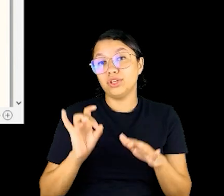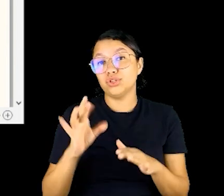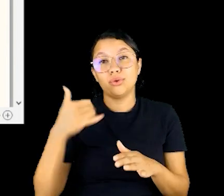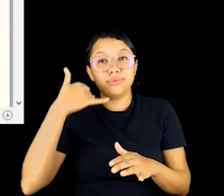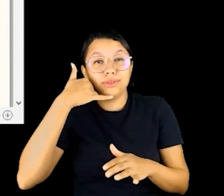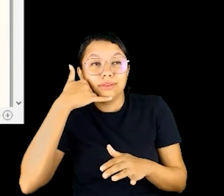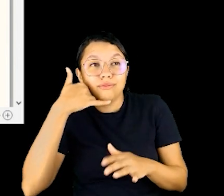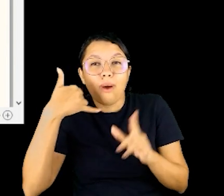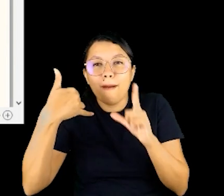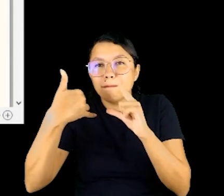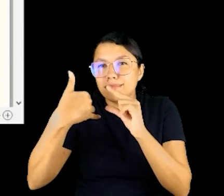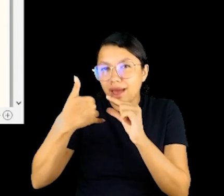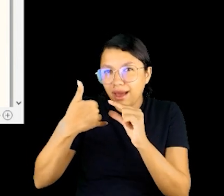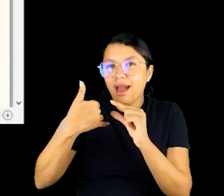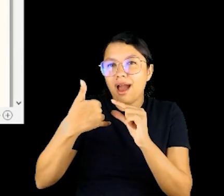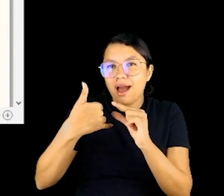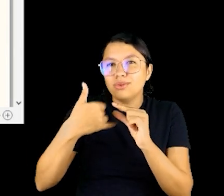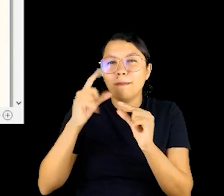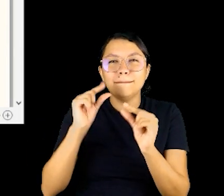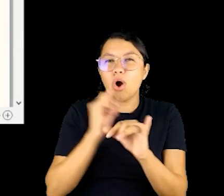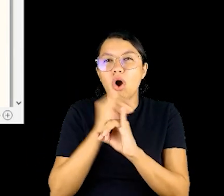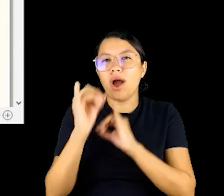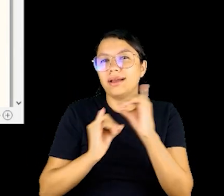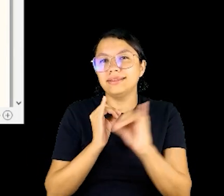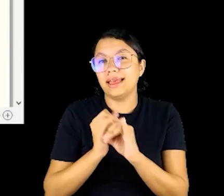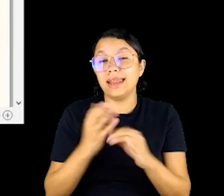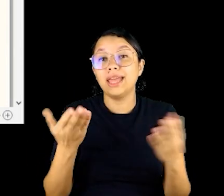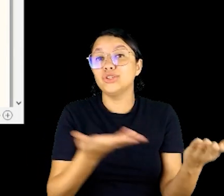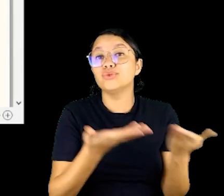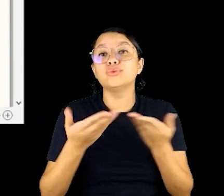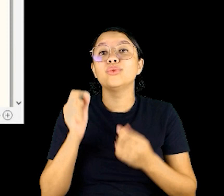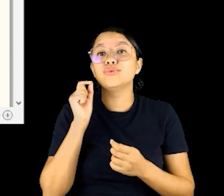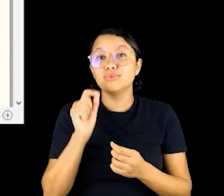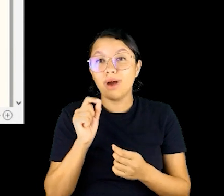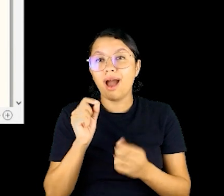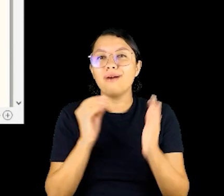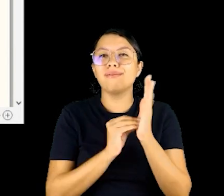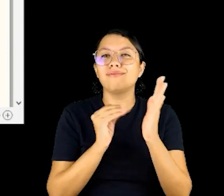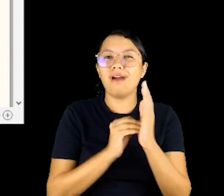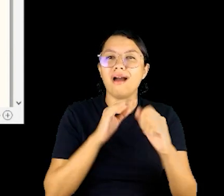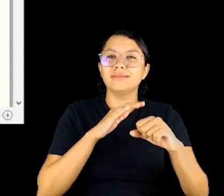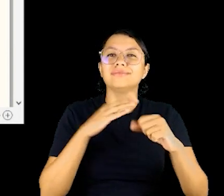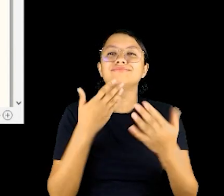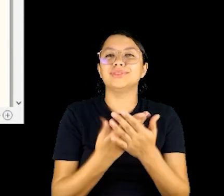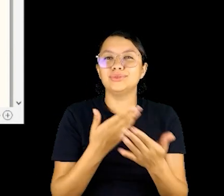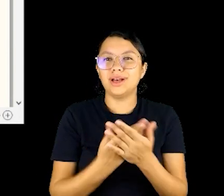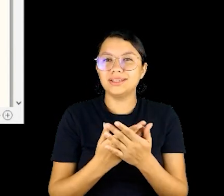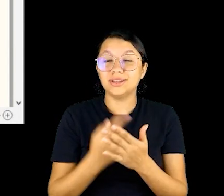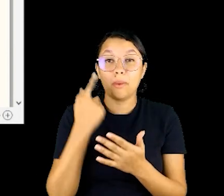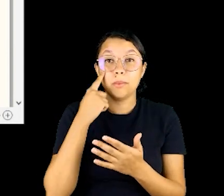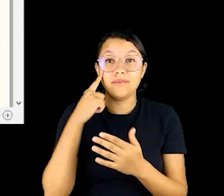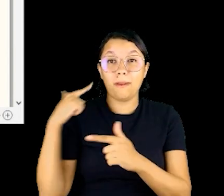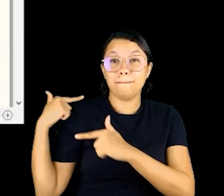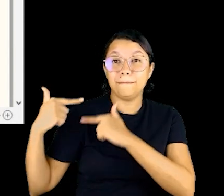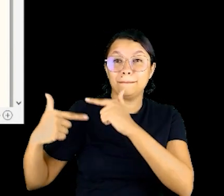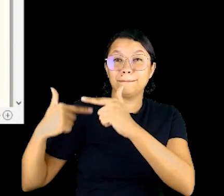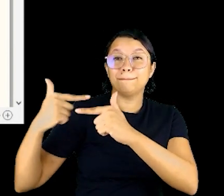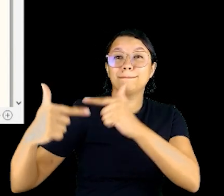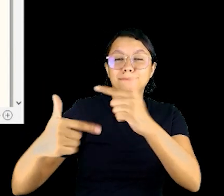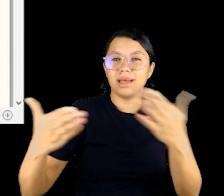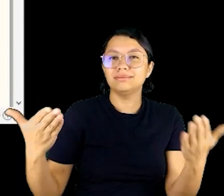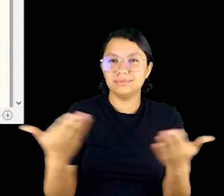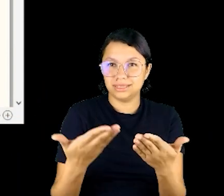no celular, um celular pequenininho com rede de dados limitada, e isso trouxe um déficit educacional que nós vamos ver por